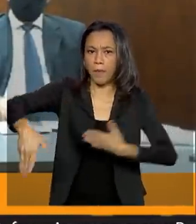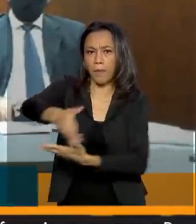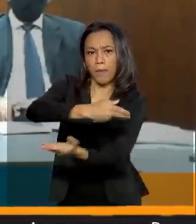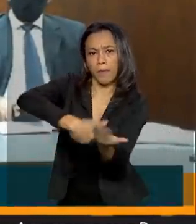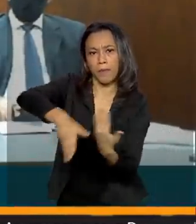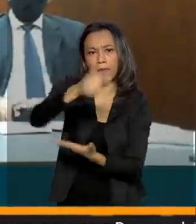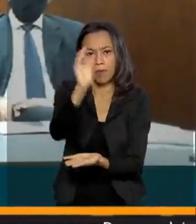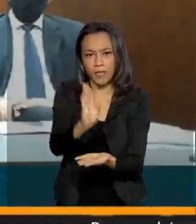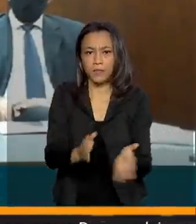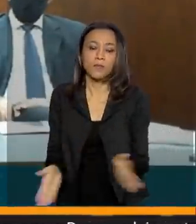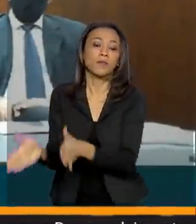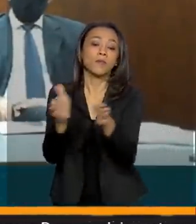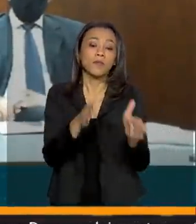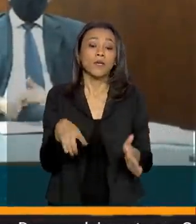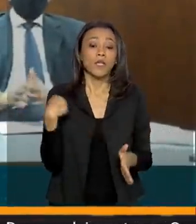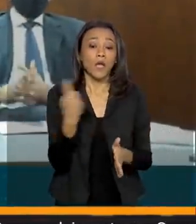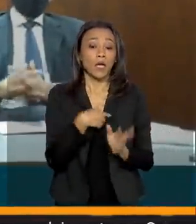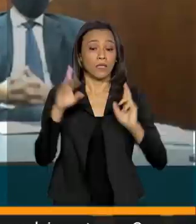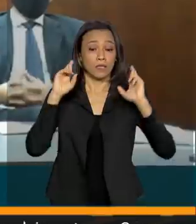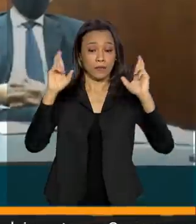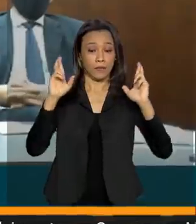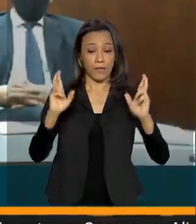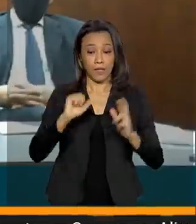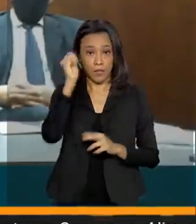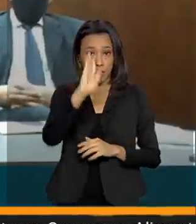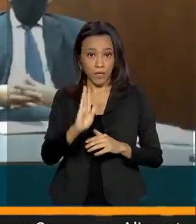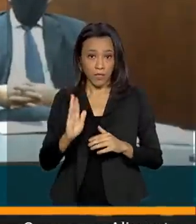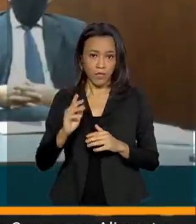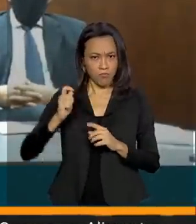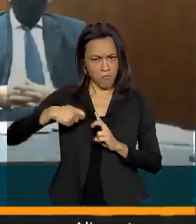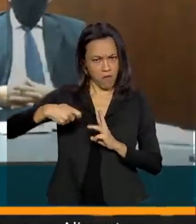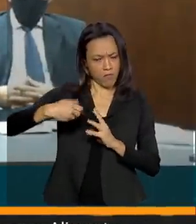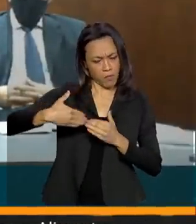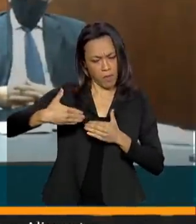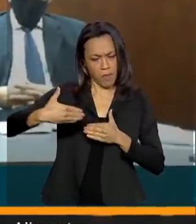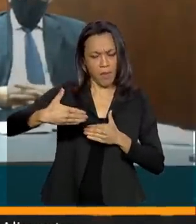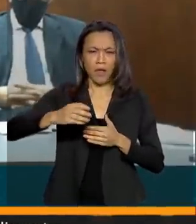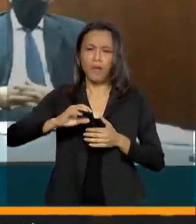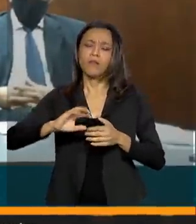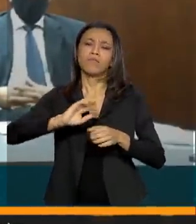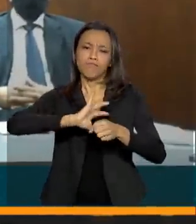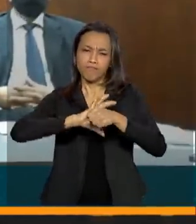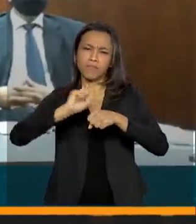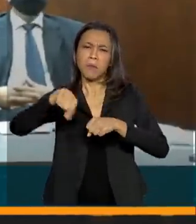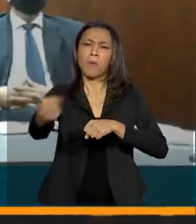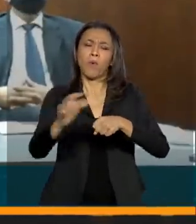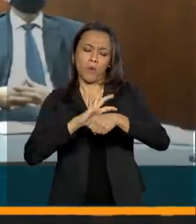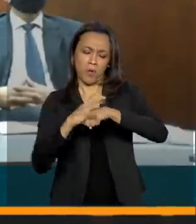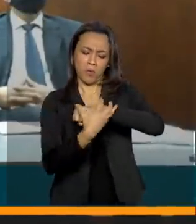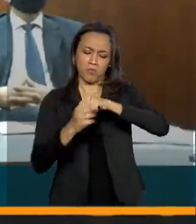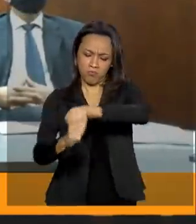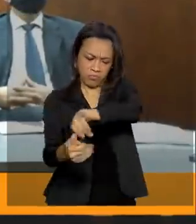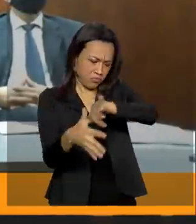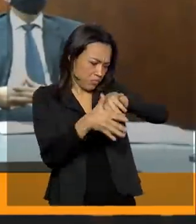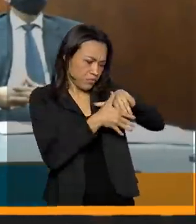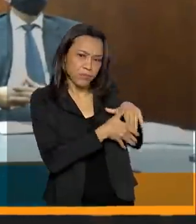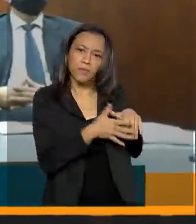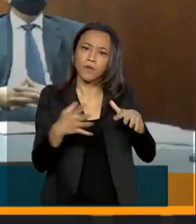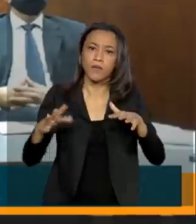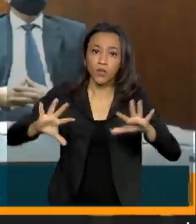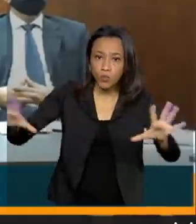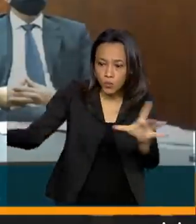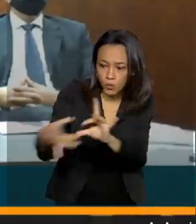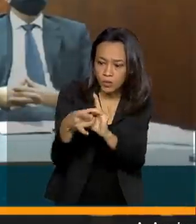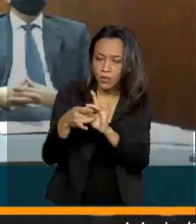o Brasil possa, daqui a alguns meses, pós-pandemia, a agricultura junta, nós vamos